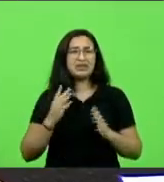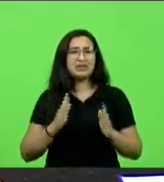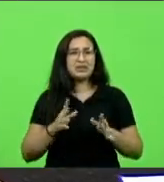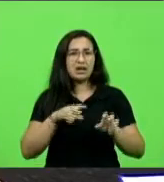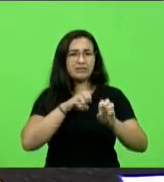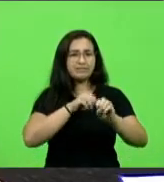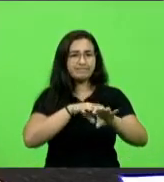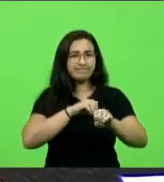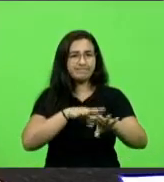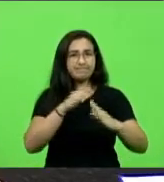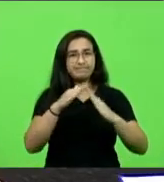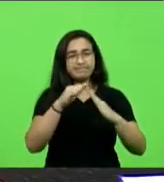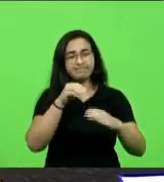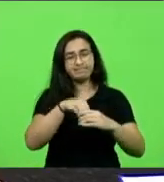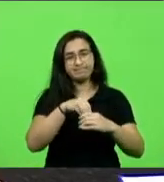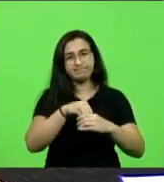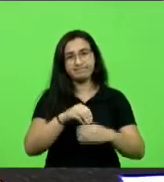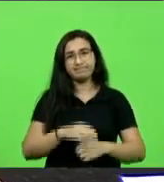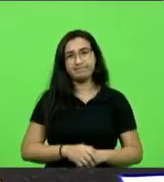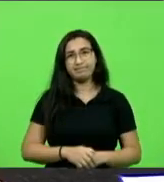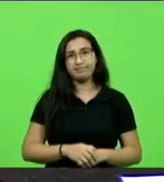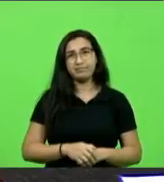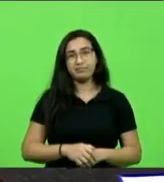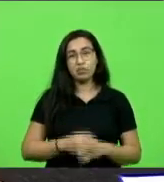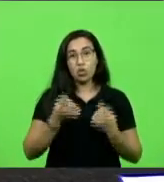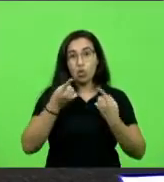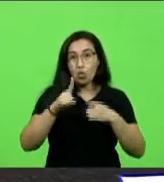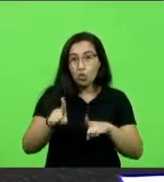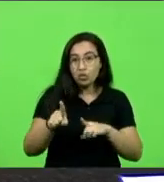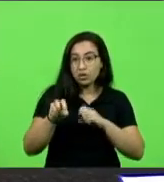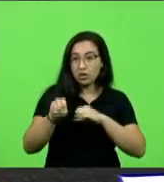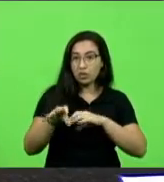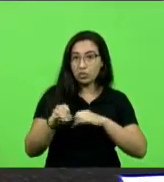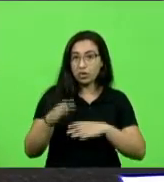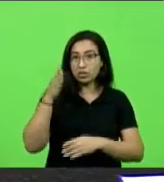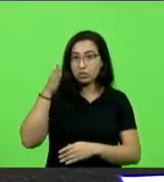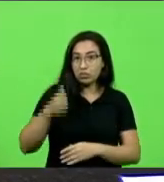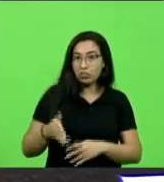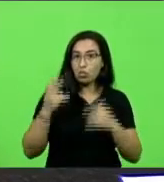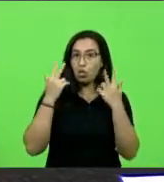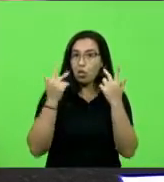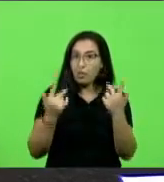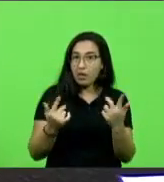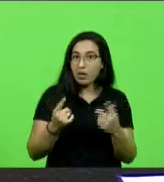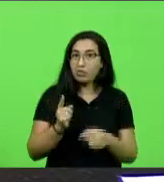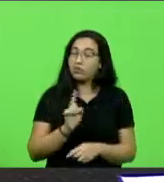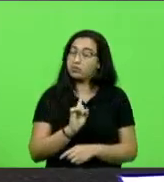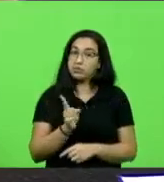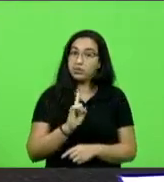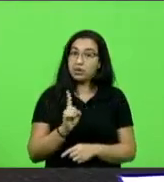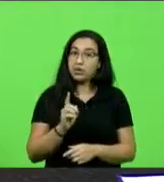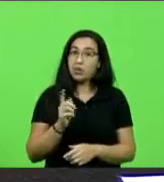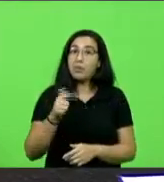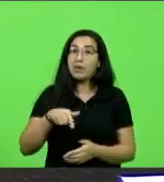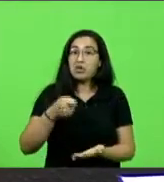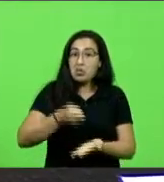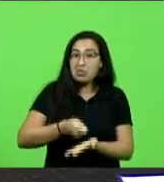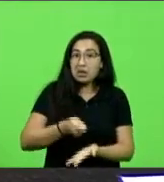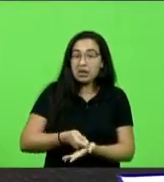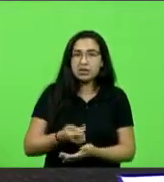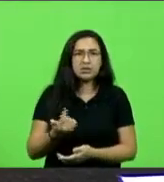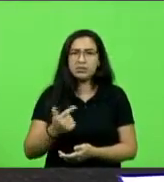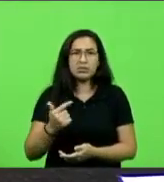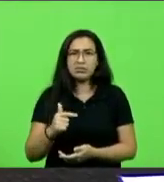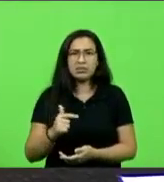A educação domiciliar não é um ataque à educação tradicional. A educação domiciliar não é uma obrigação a ninguém. A